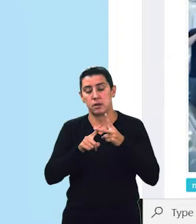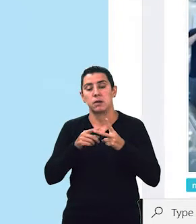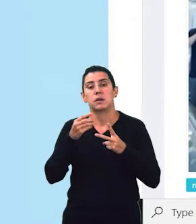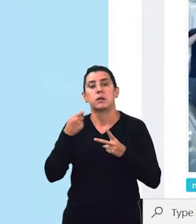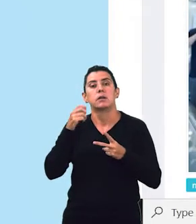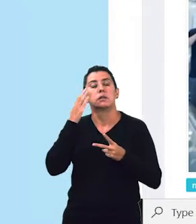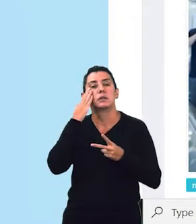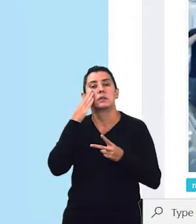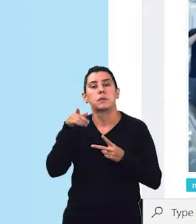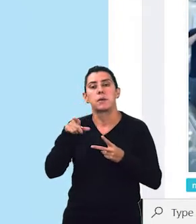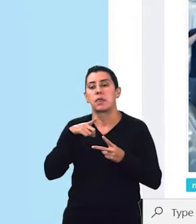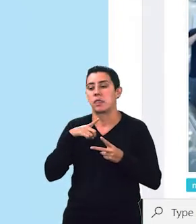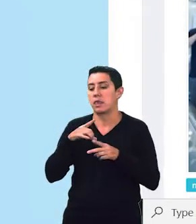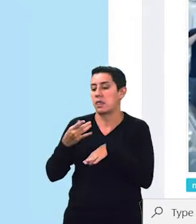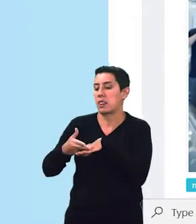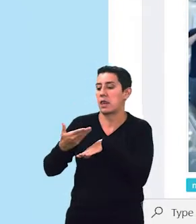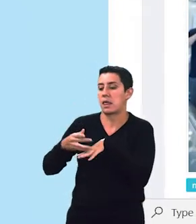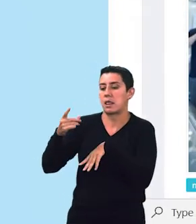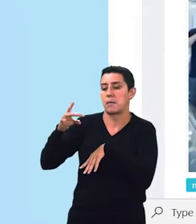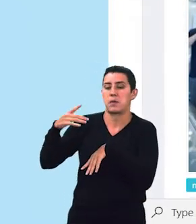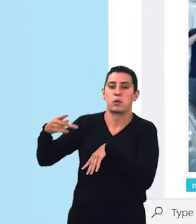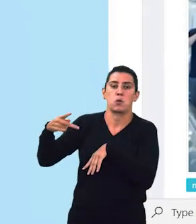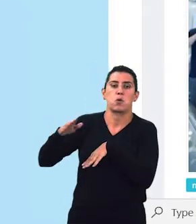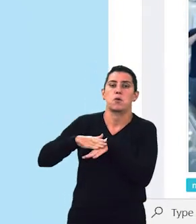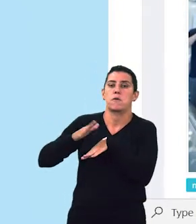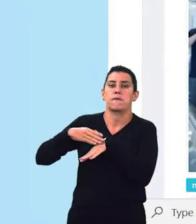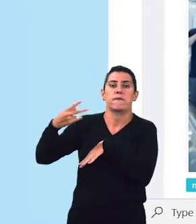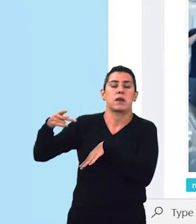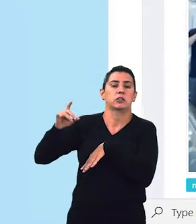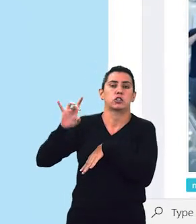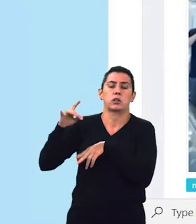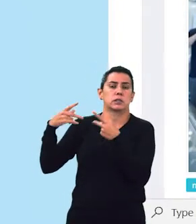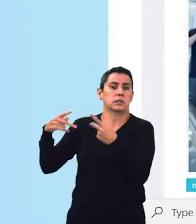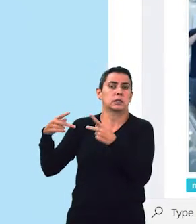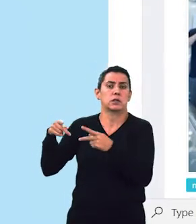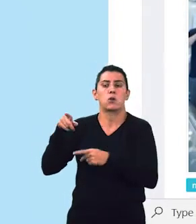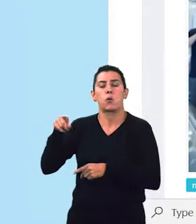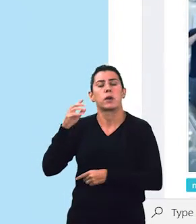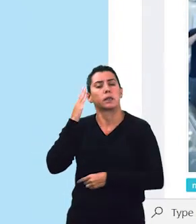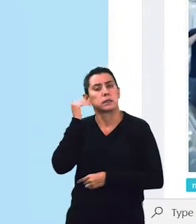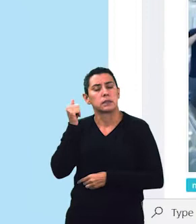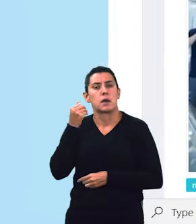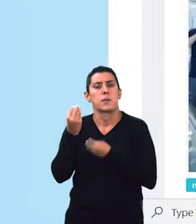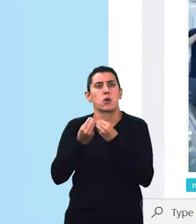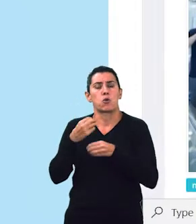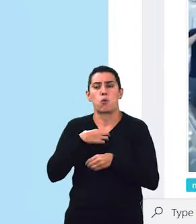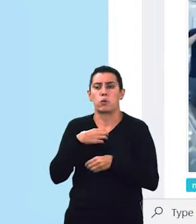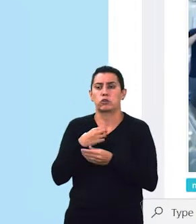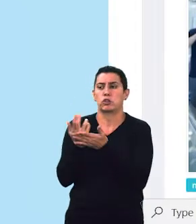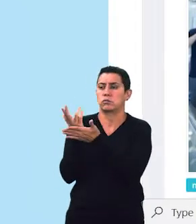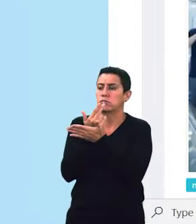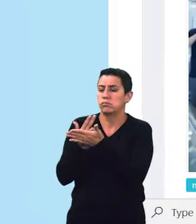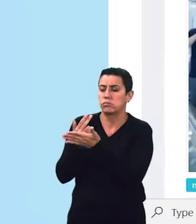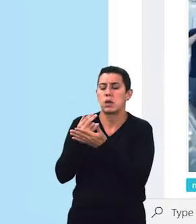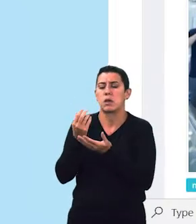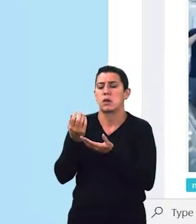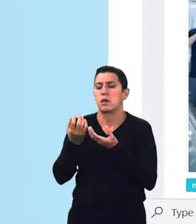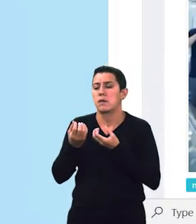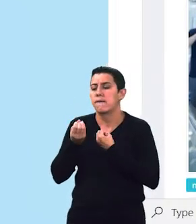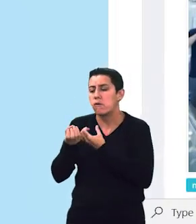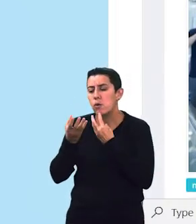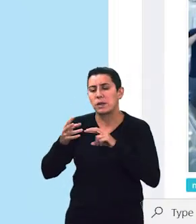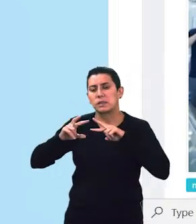o Model Arts fazer o treinamento por conta própria, onde ele encontrará o melhor tratamento de dados, data prep,